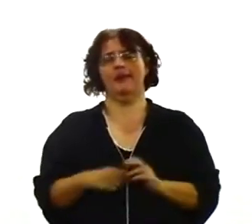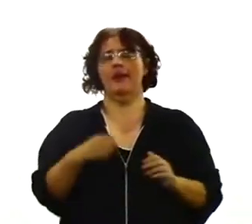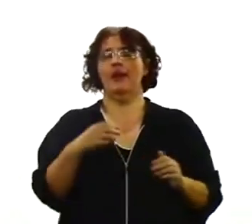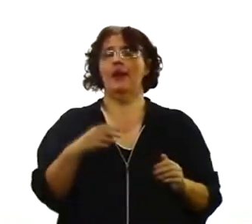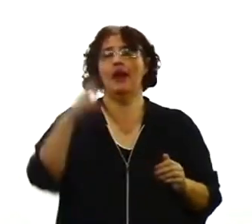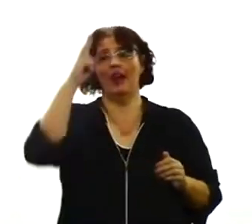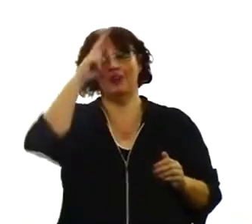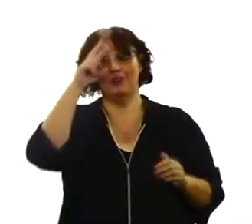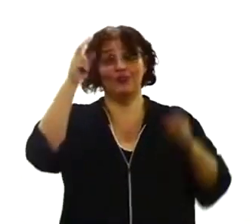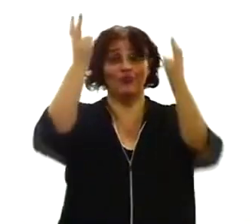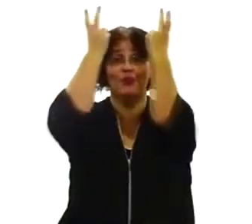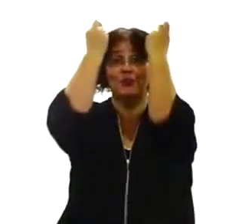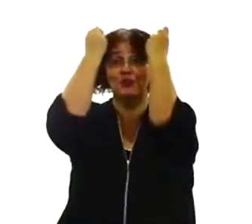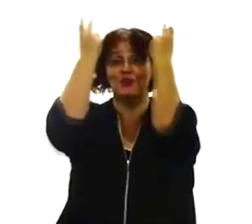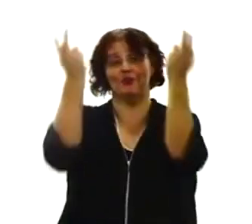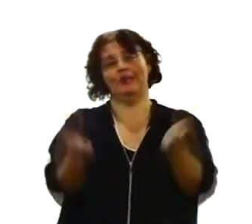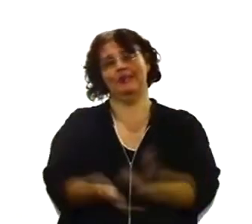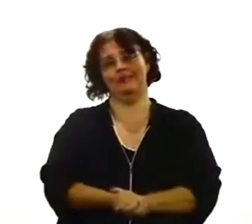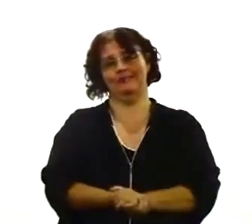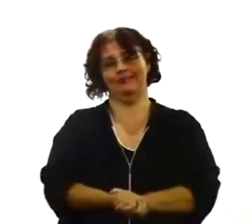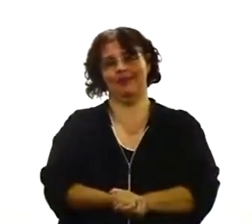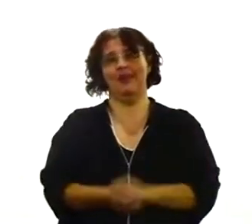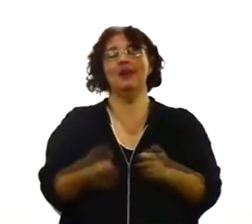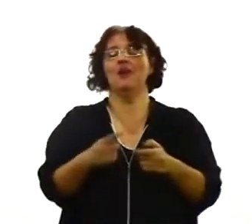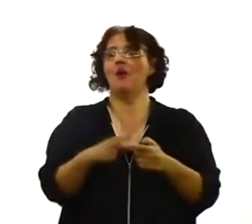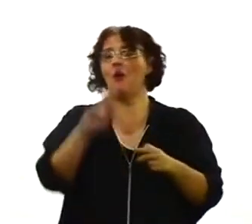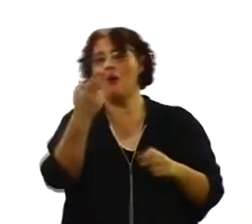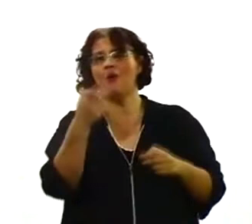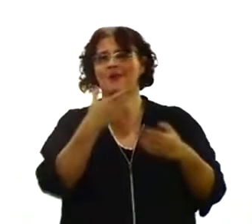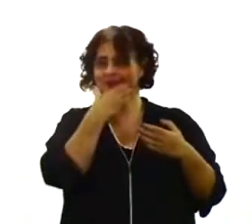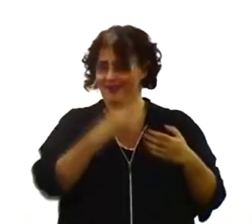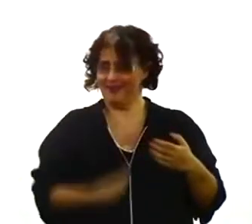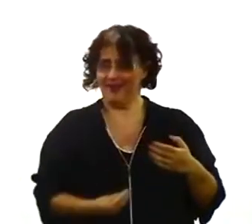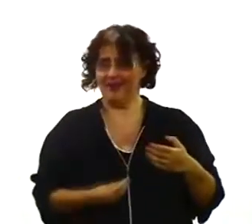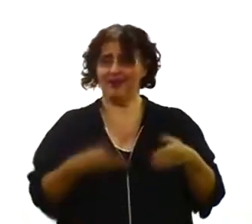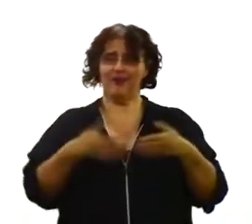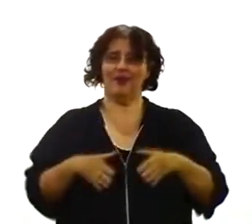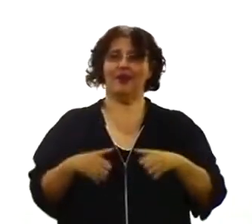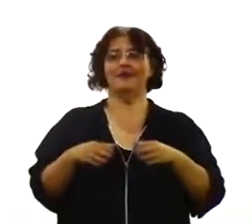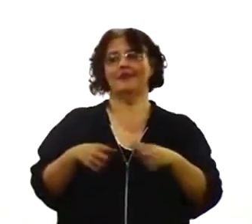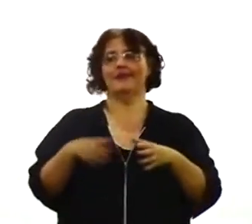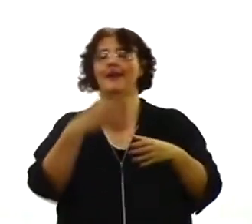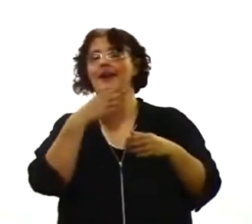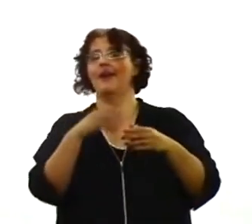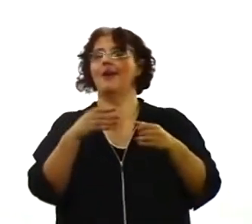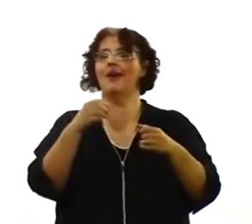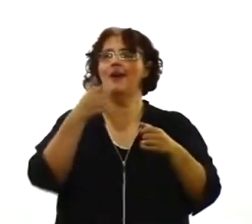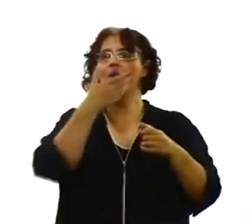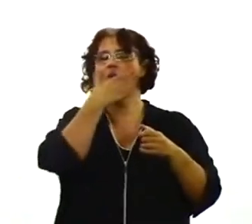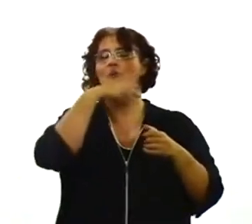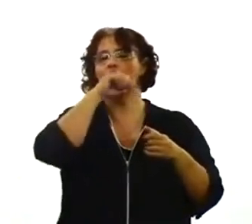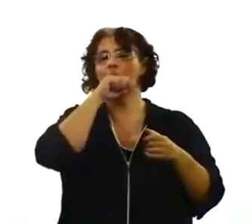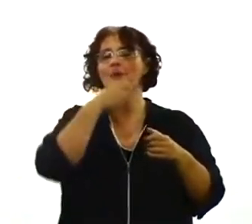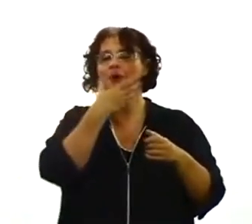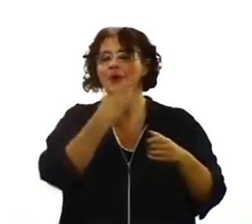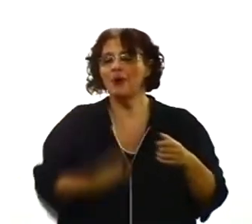Porque a nossa história é muito mais rica. A nossa história implica a vida. Nós estávamos mortos nos delitos e pecados